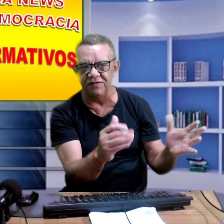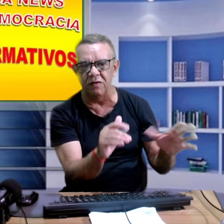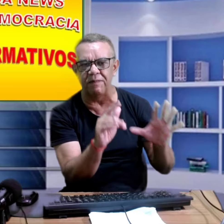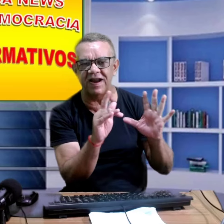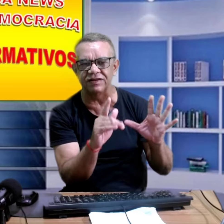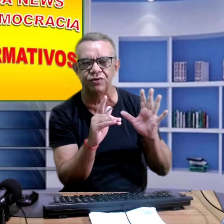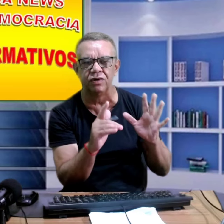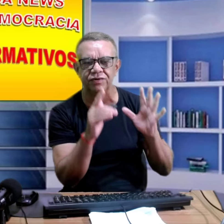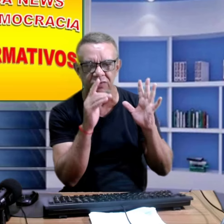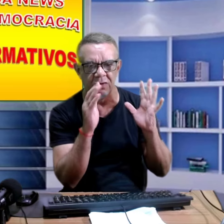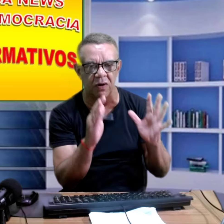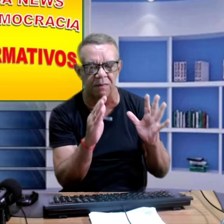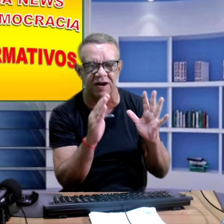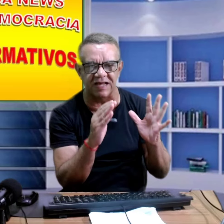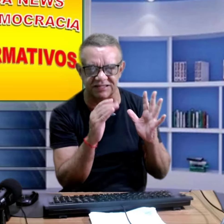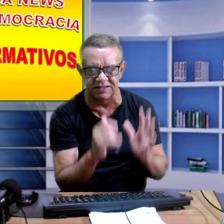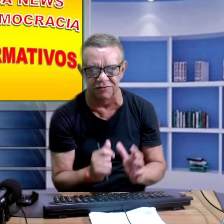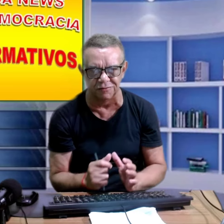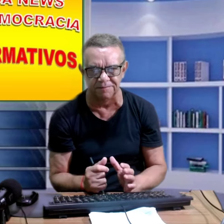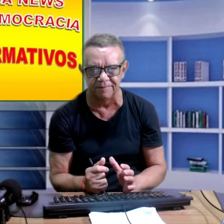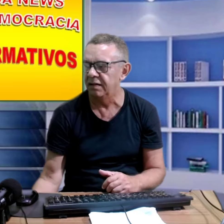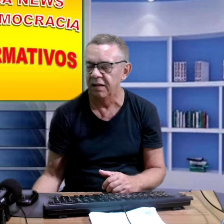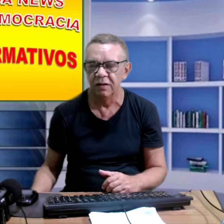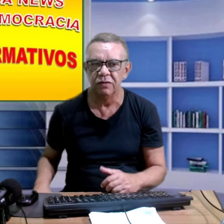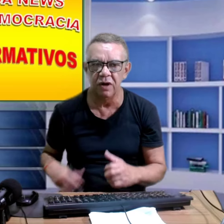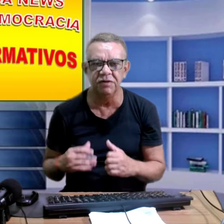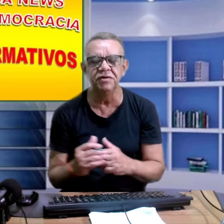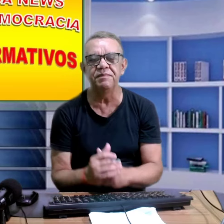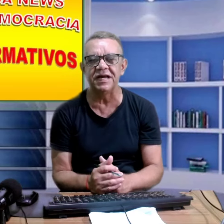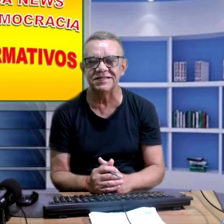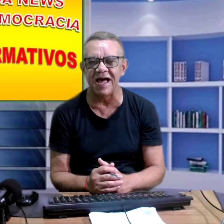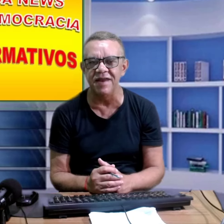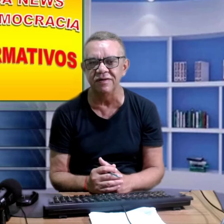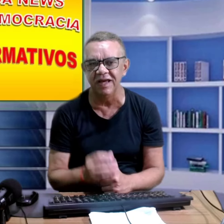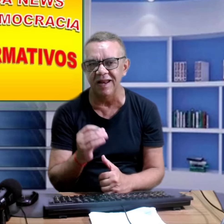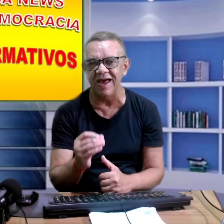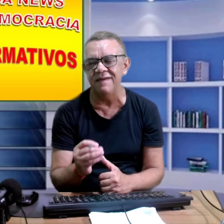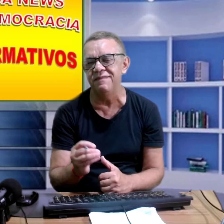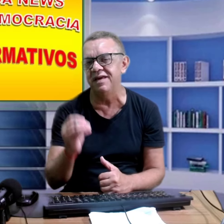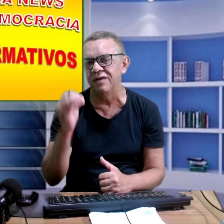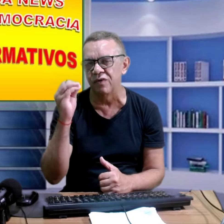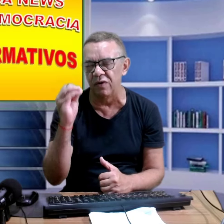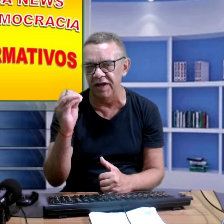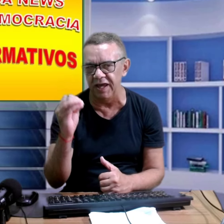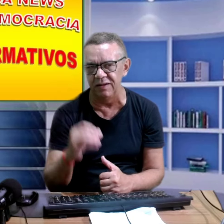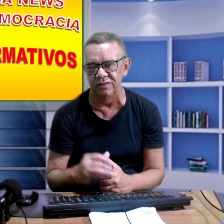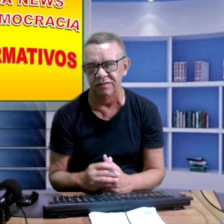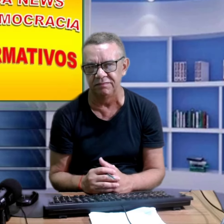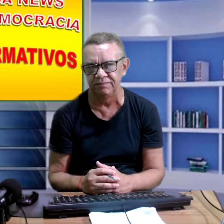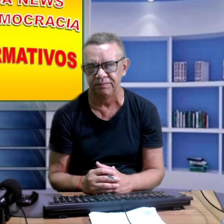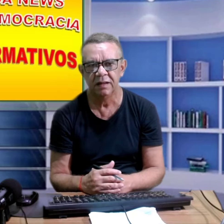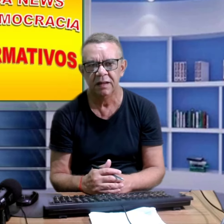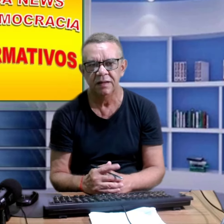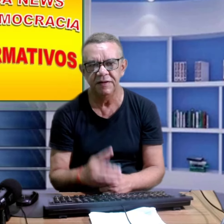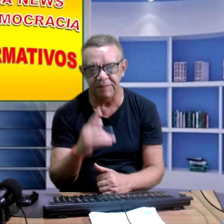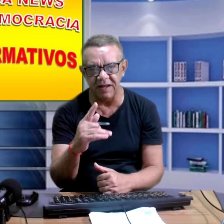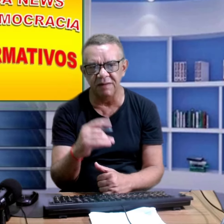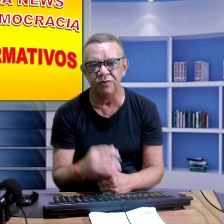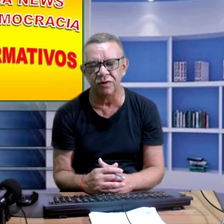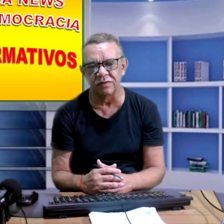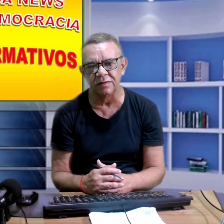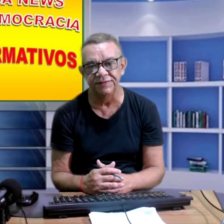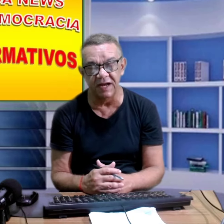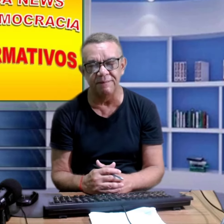benéfico para todo o Brasil O nome do empresário Guilherme Coelho De